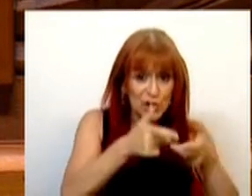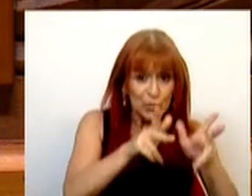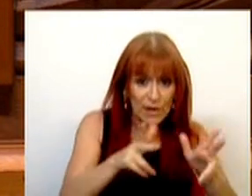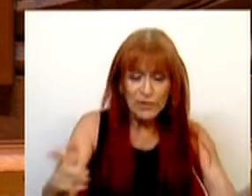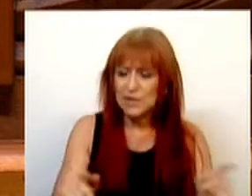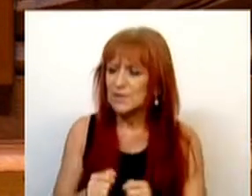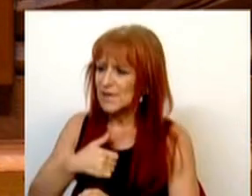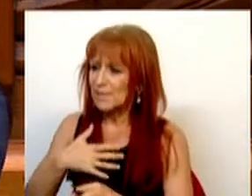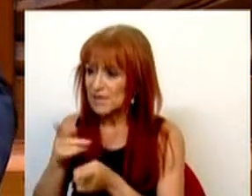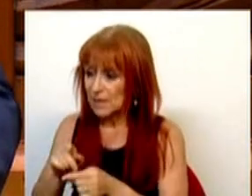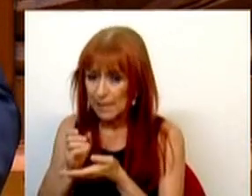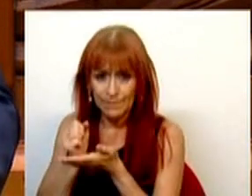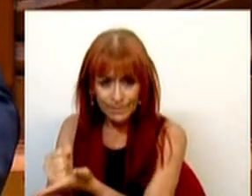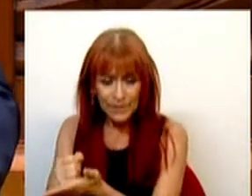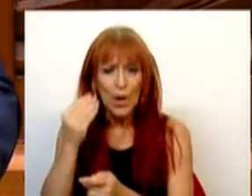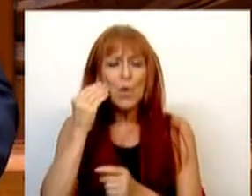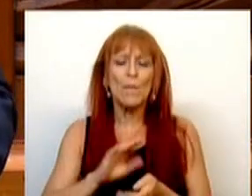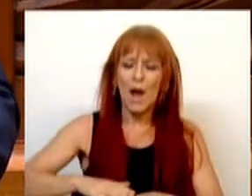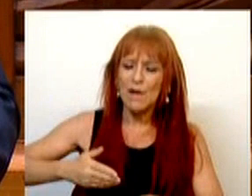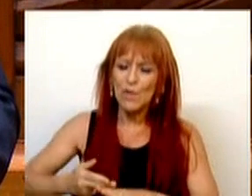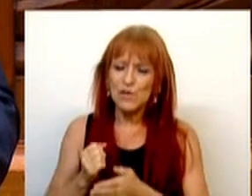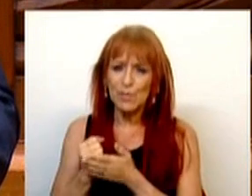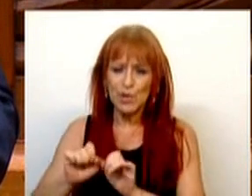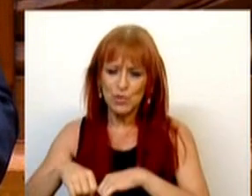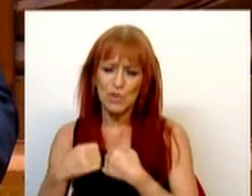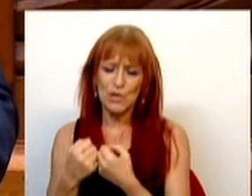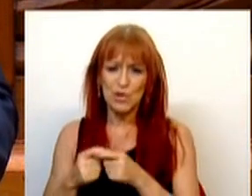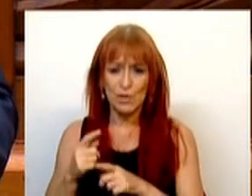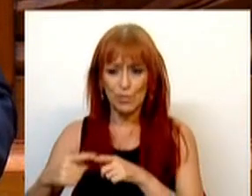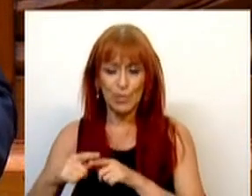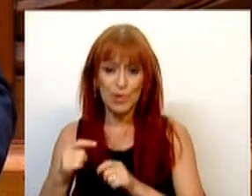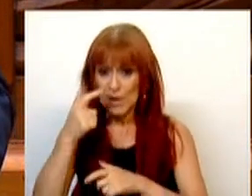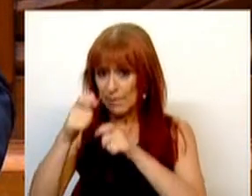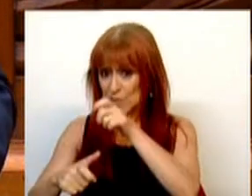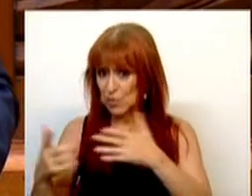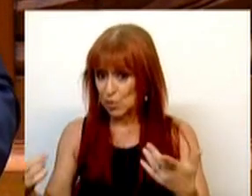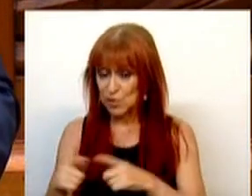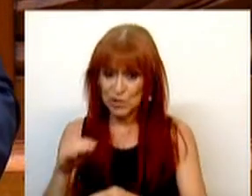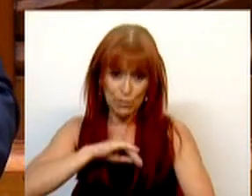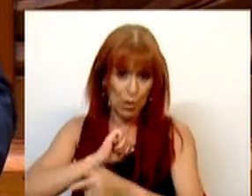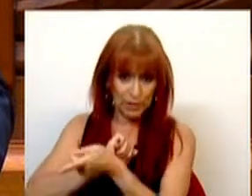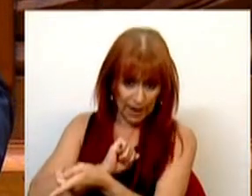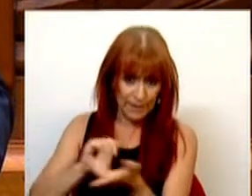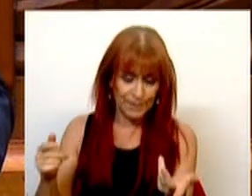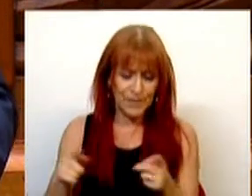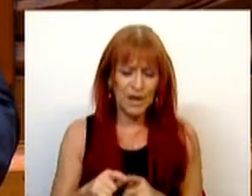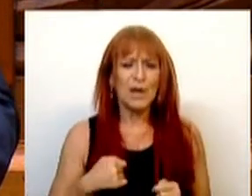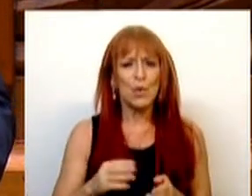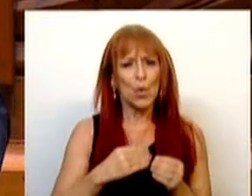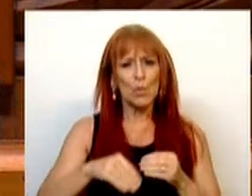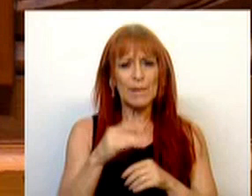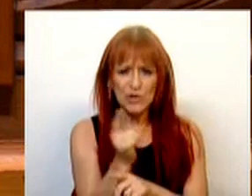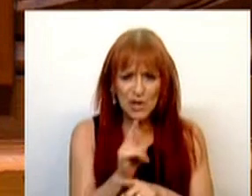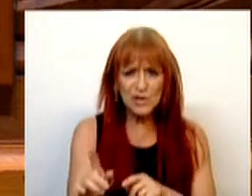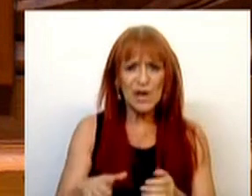e às empresas, através do reforço de apoios sociais e de prestações aos titulares de rendimentos, de um complemento